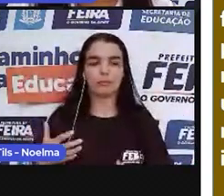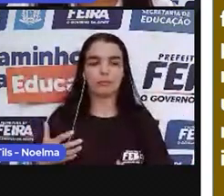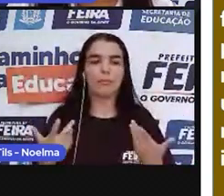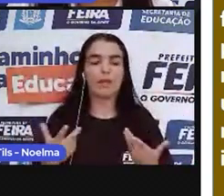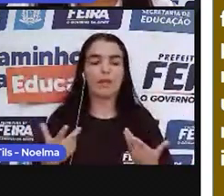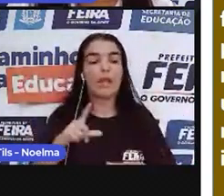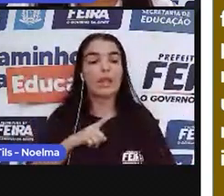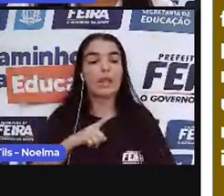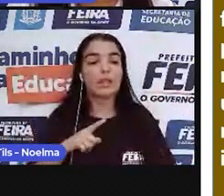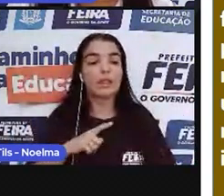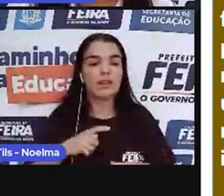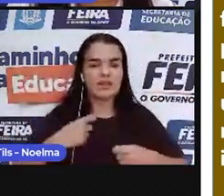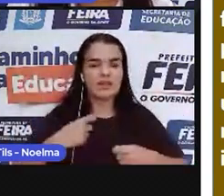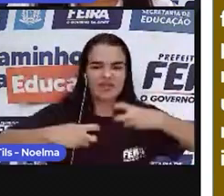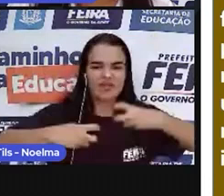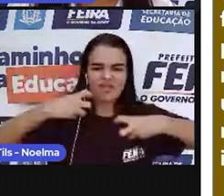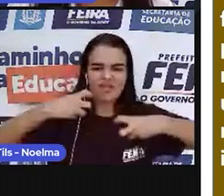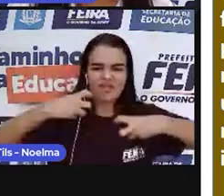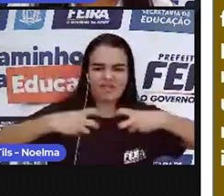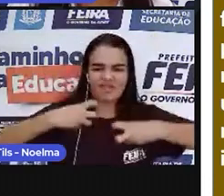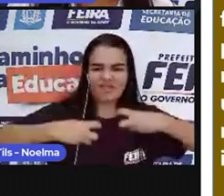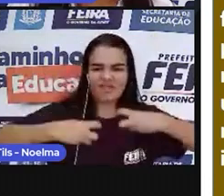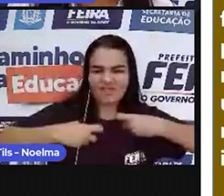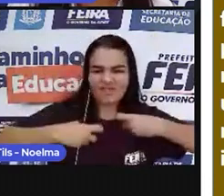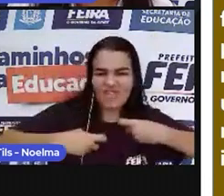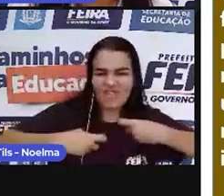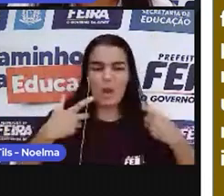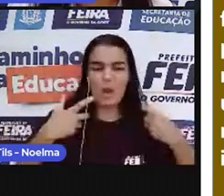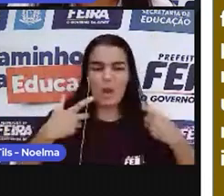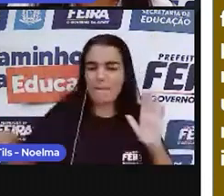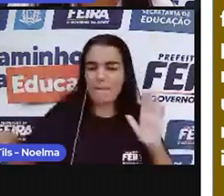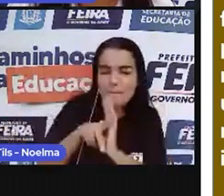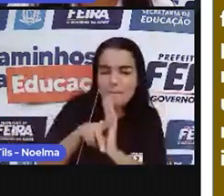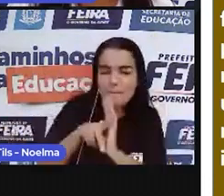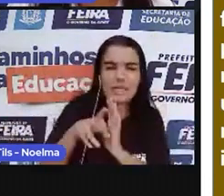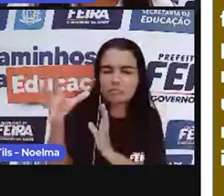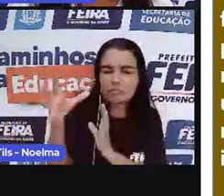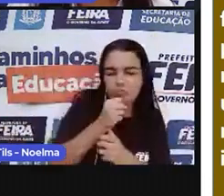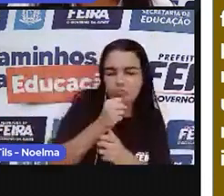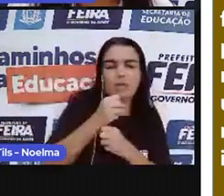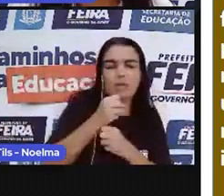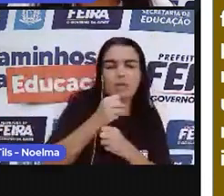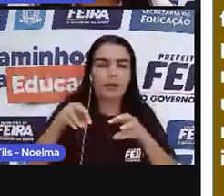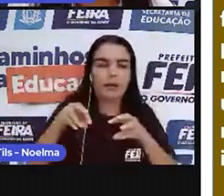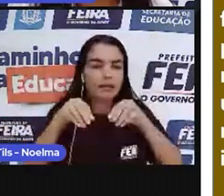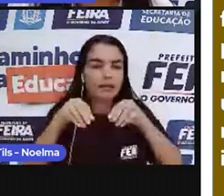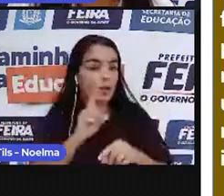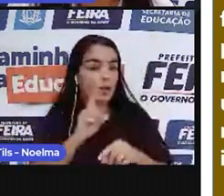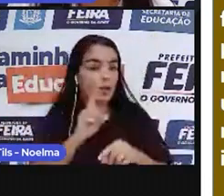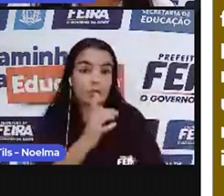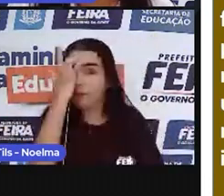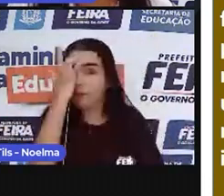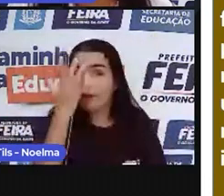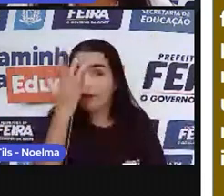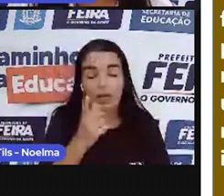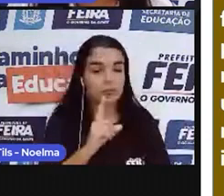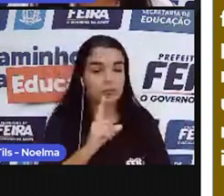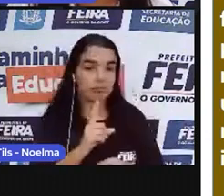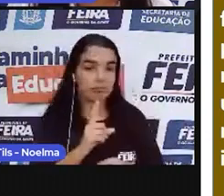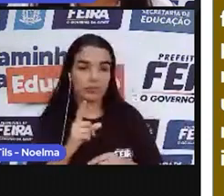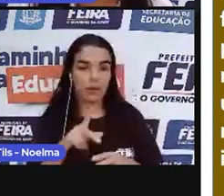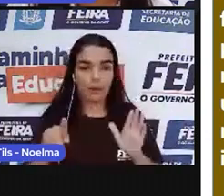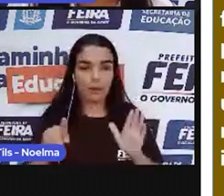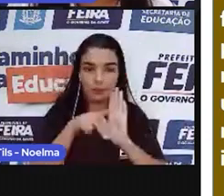movimentos sociais e apropriação de terras indígenas. Então não foi tão fácil esse período de